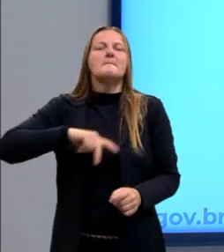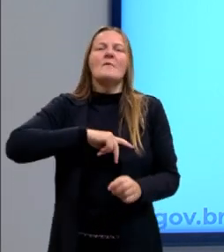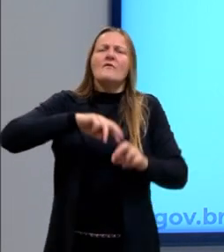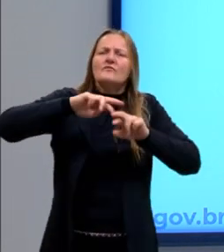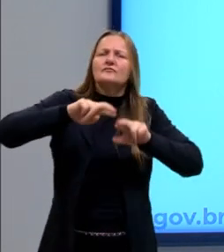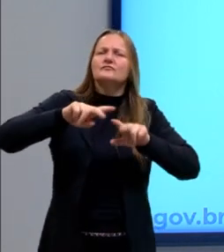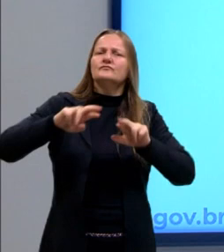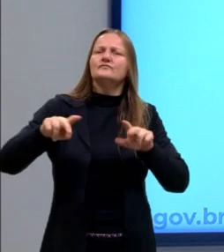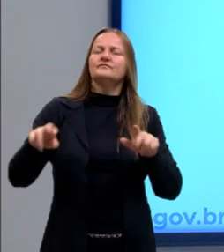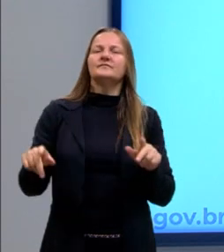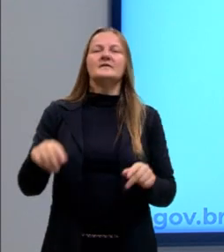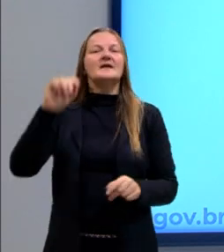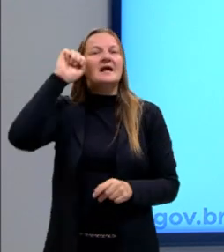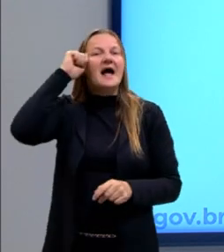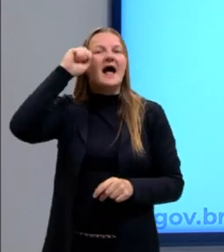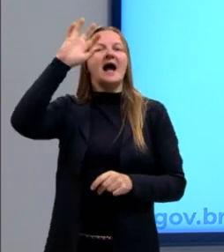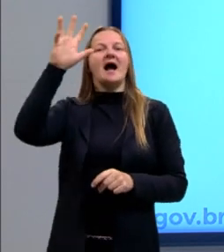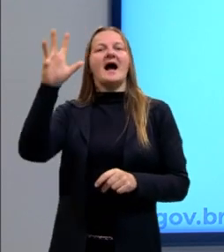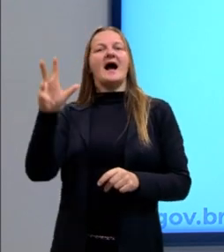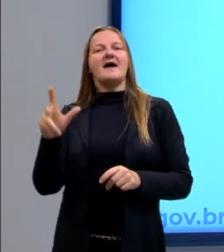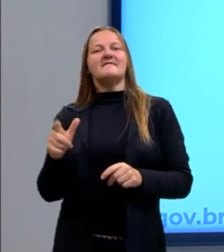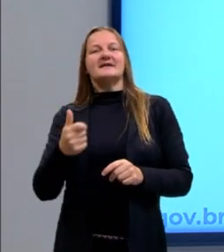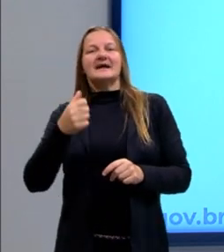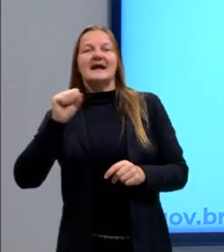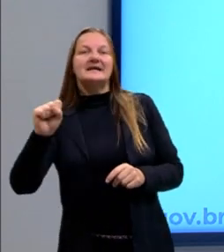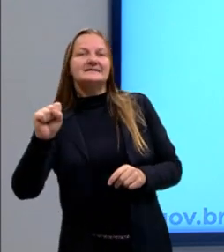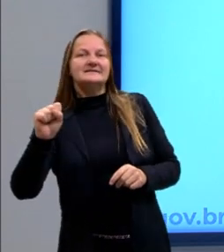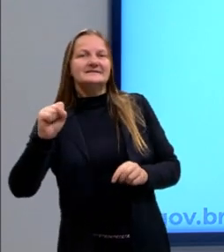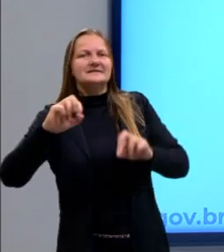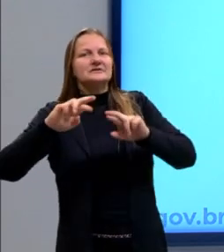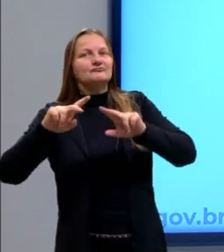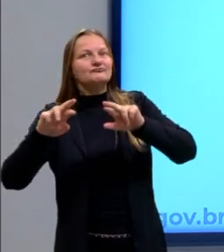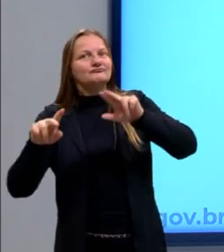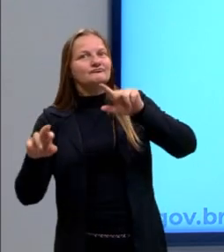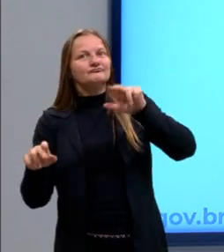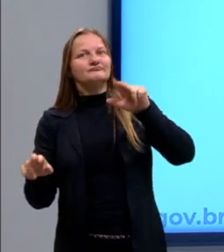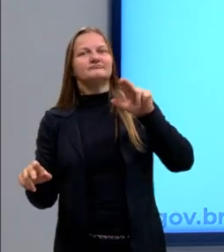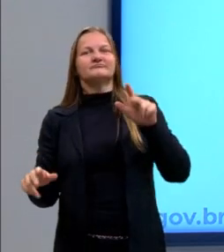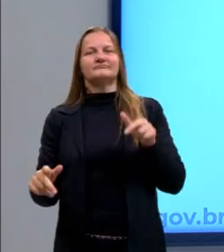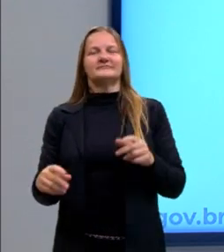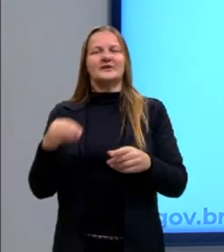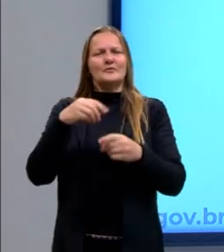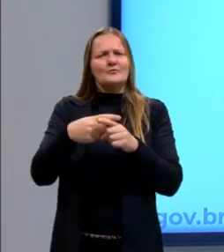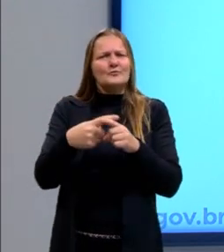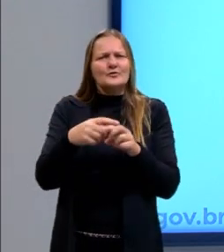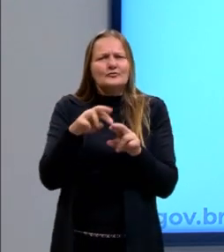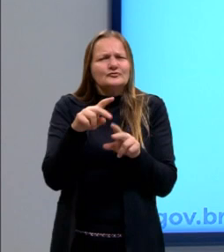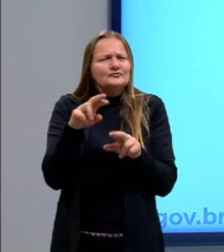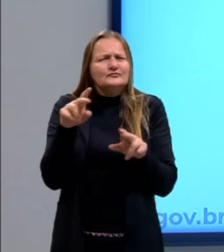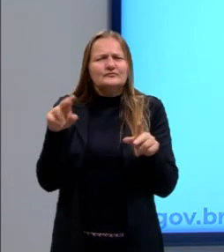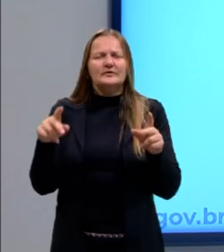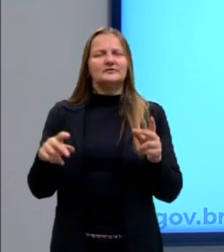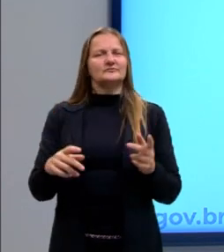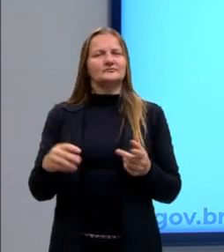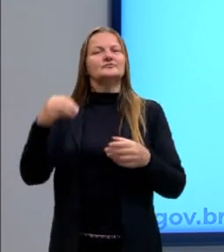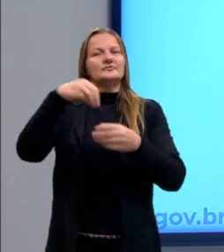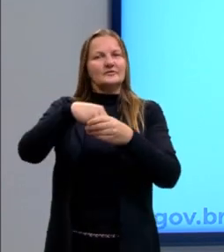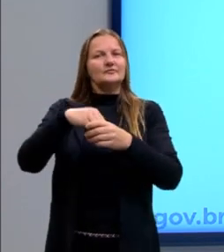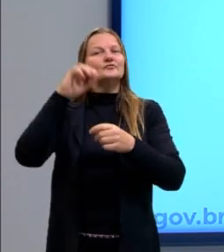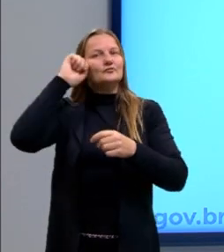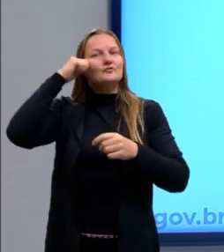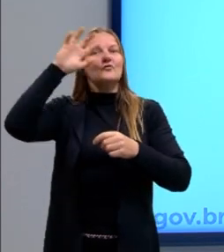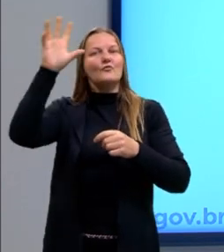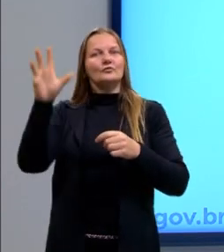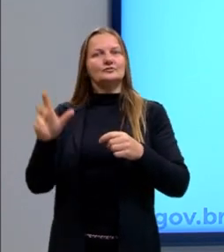falar nas Áfricas, as várias Áfricas que existem dentro desse continente. Uma diversidade muito grande. E esse